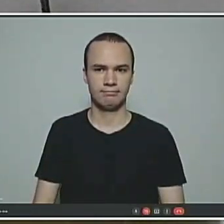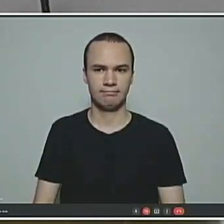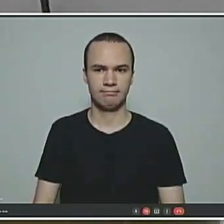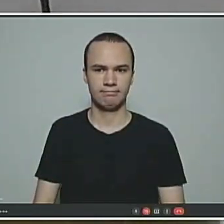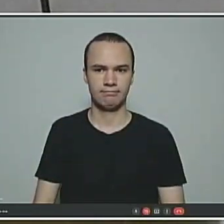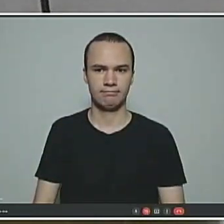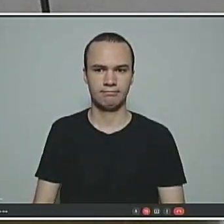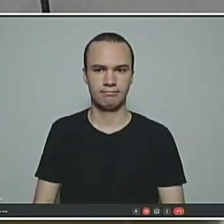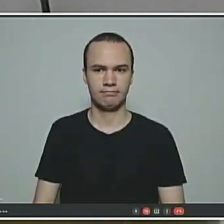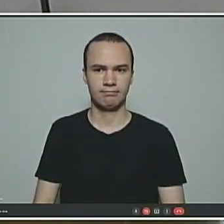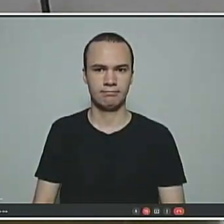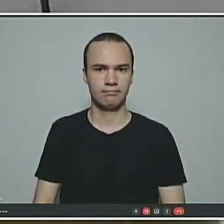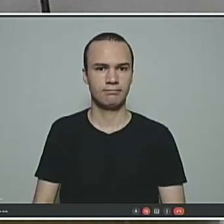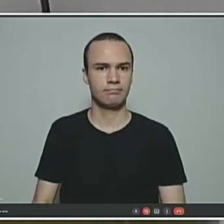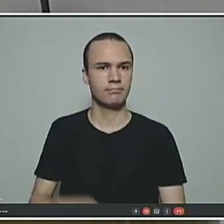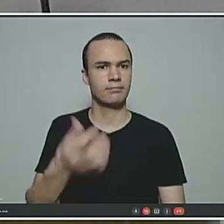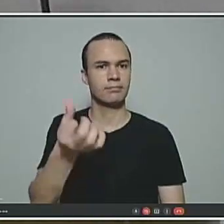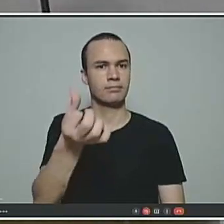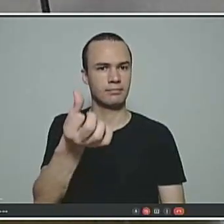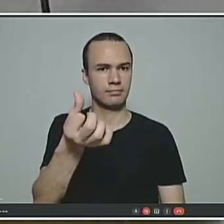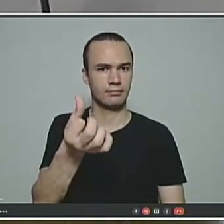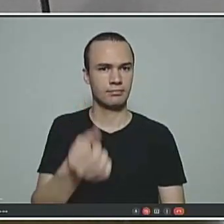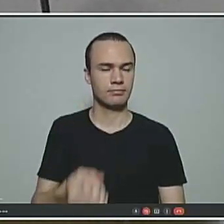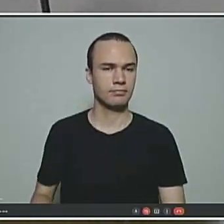Então, diminuímos 6 pontos para cada.